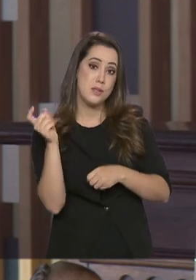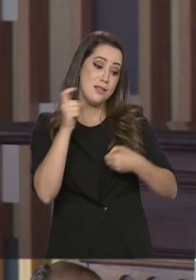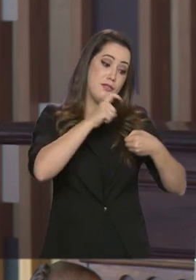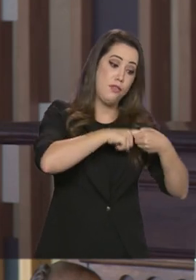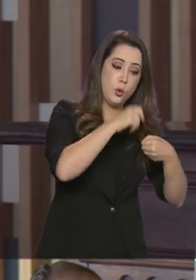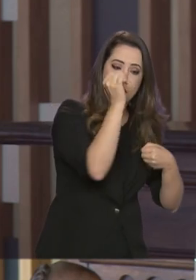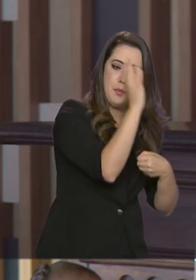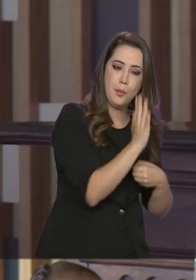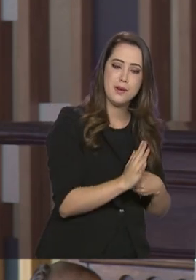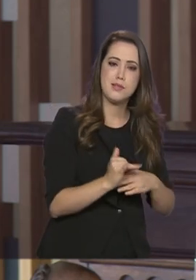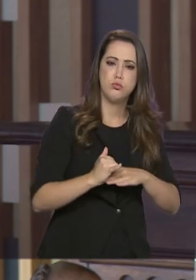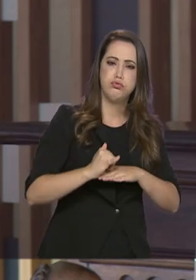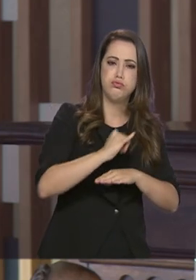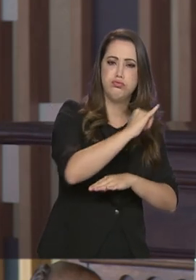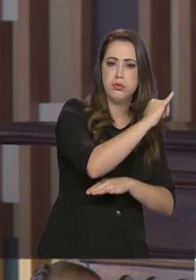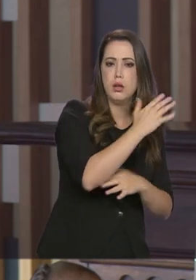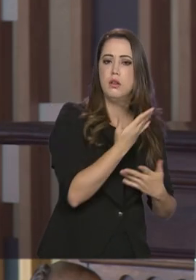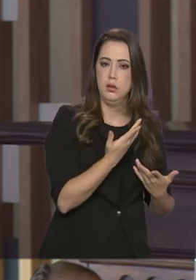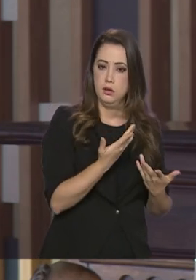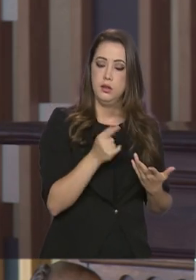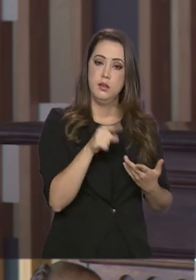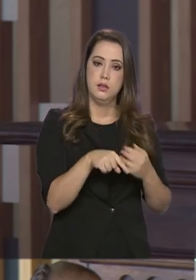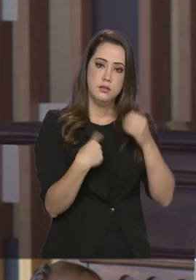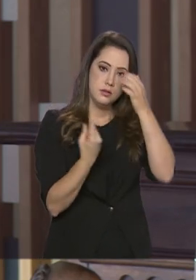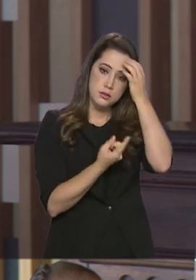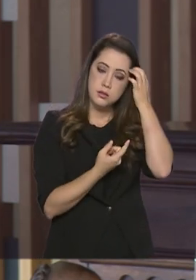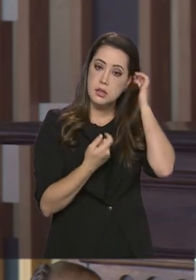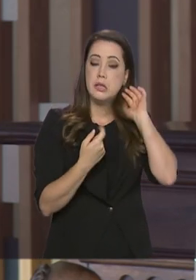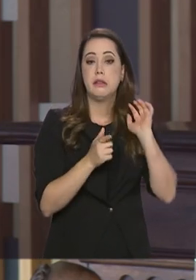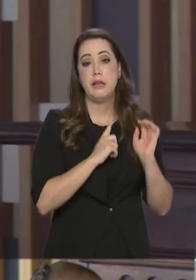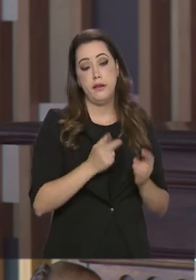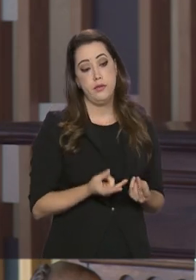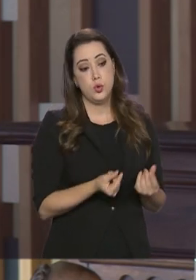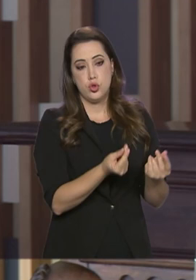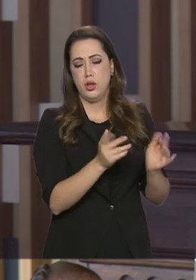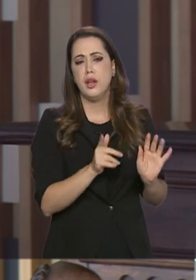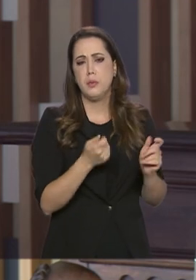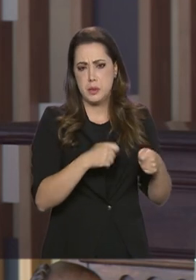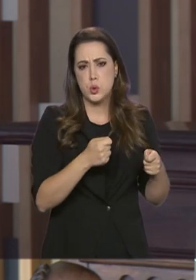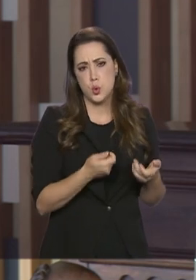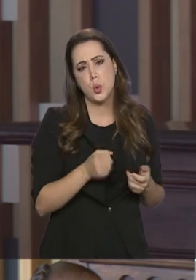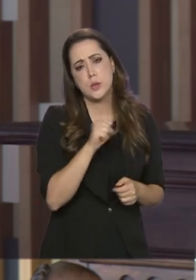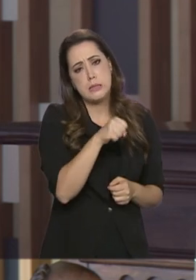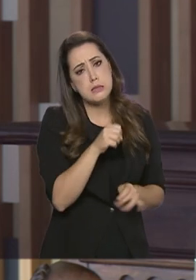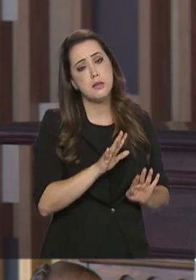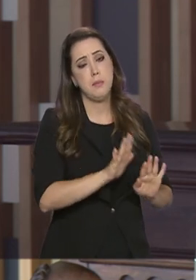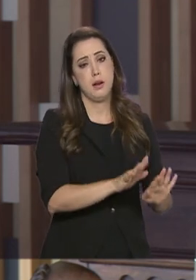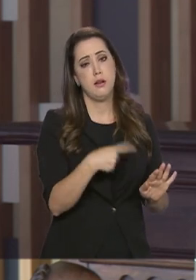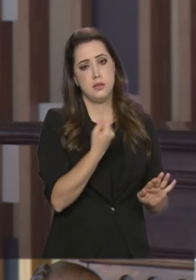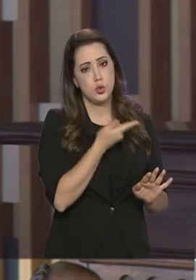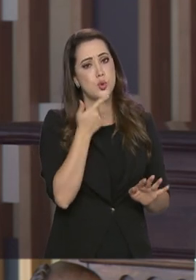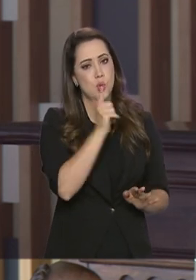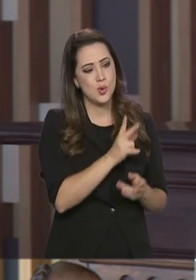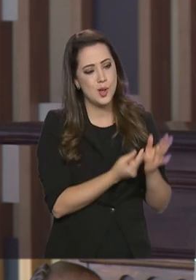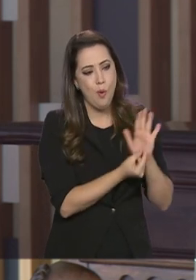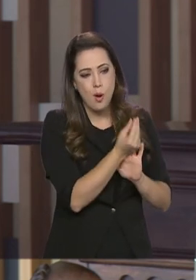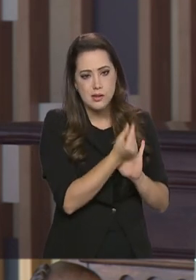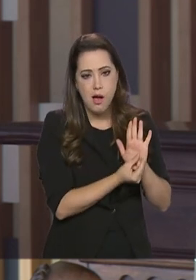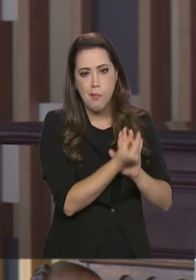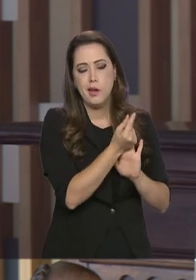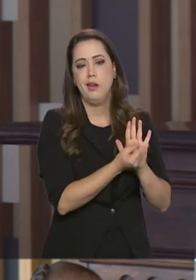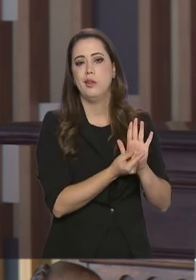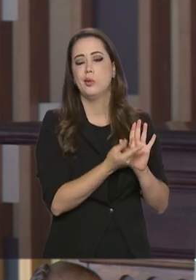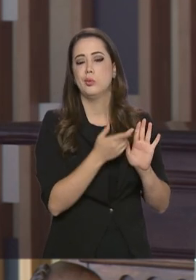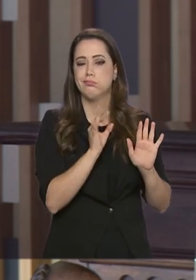para retornarem. Claro que isso custou recursos. Nós obtivemos aí recursos orçamentários suficientes para